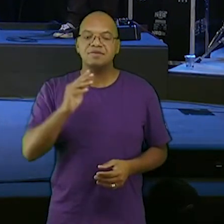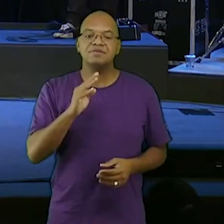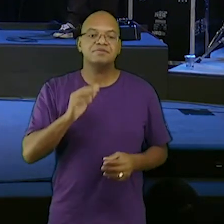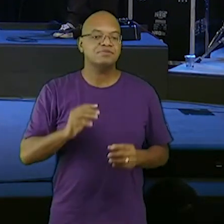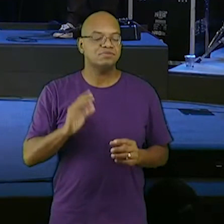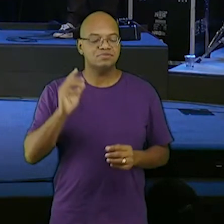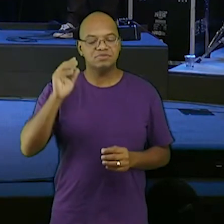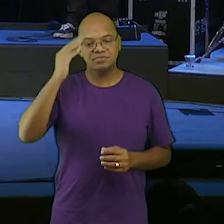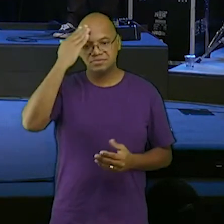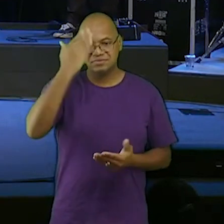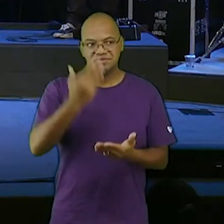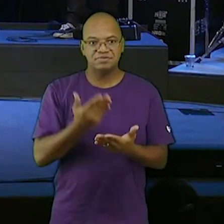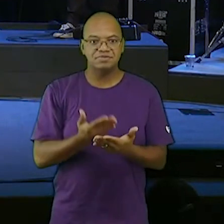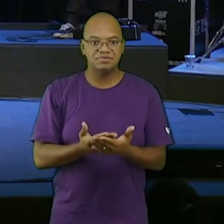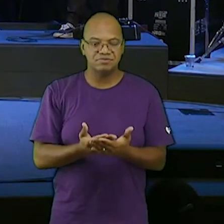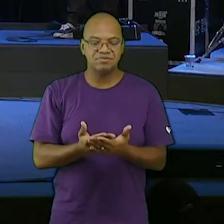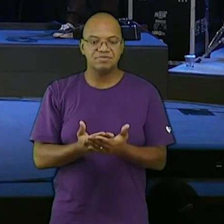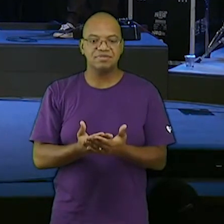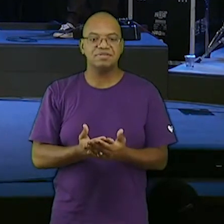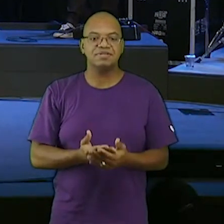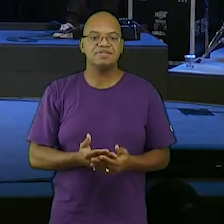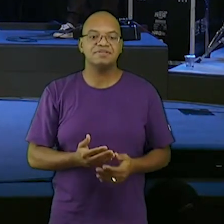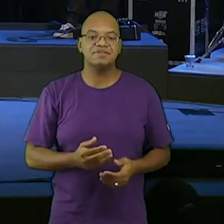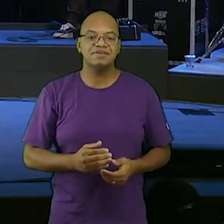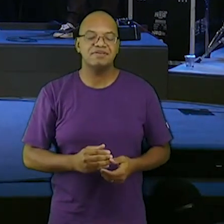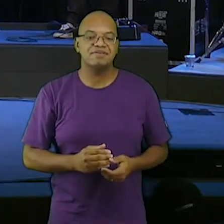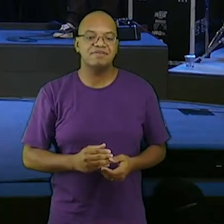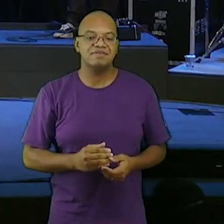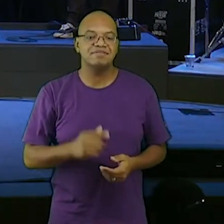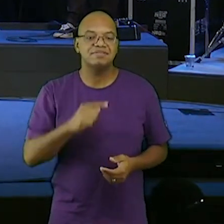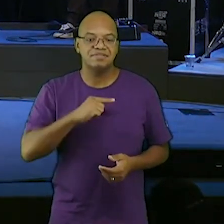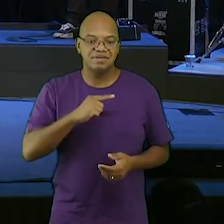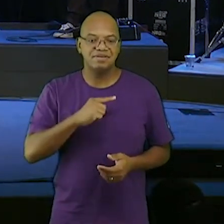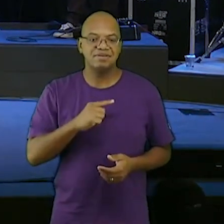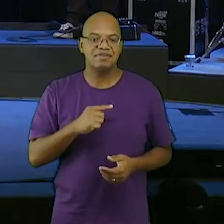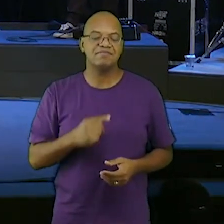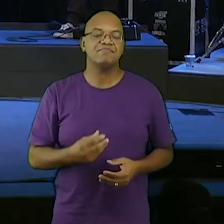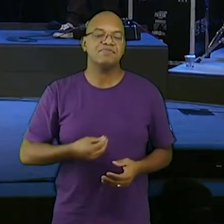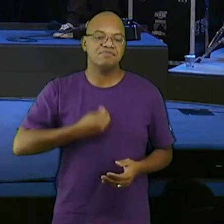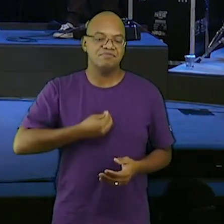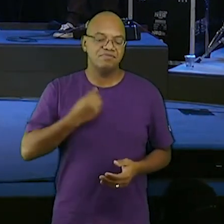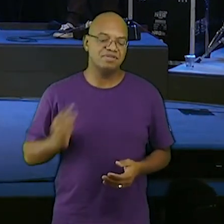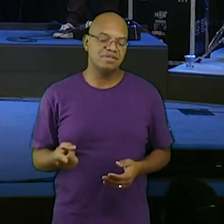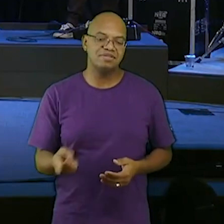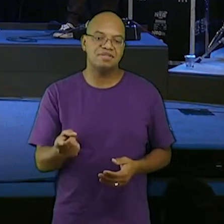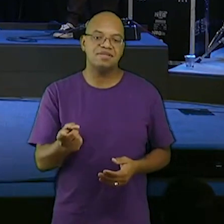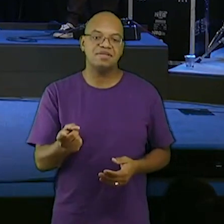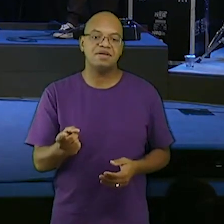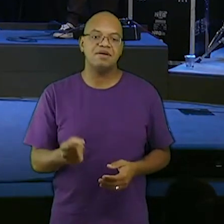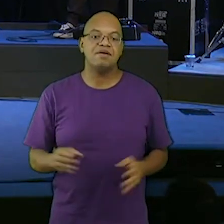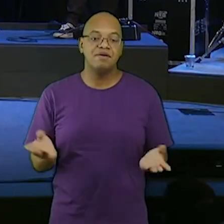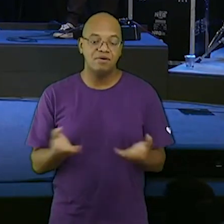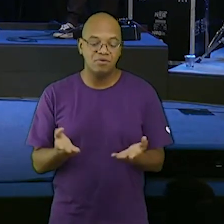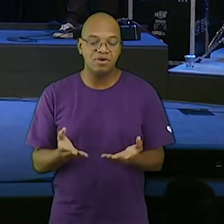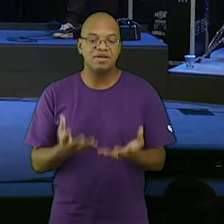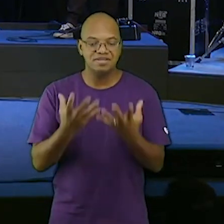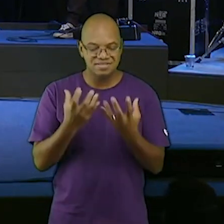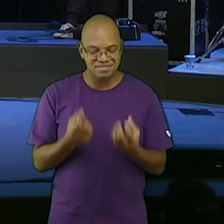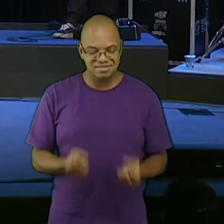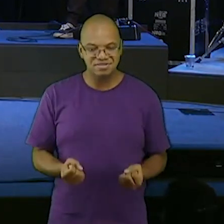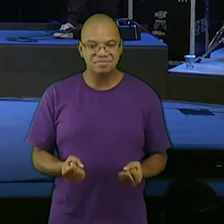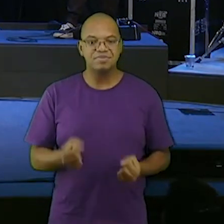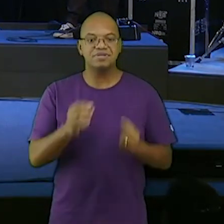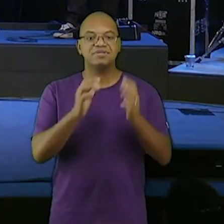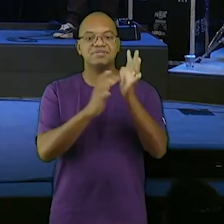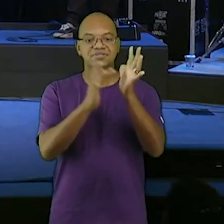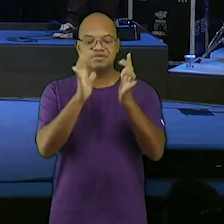eterna olha para lado e fala assim receba diga receba Jesus Cristo pois